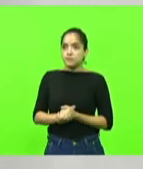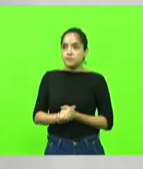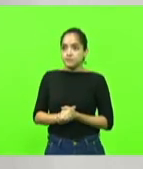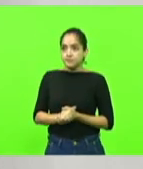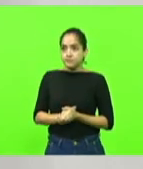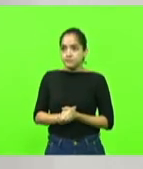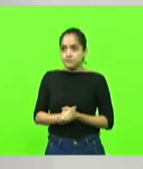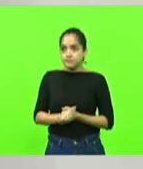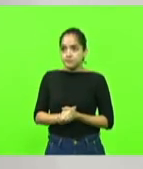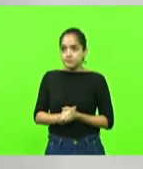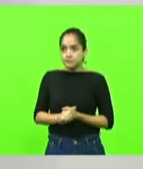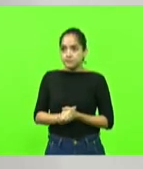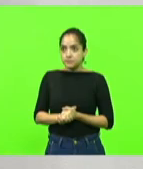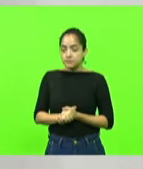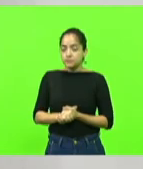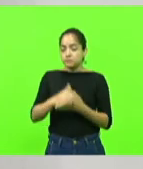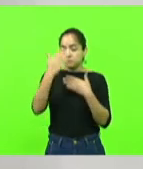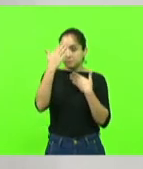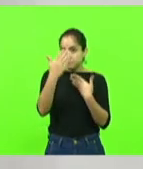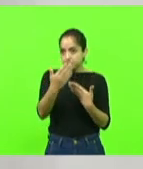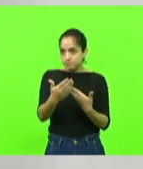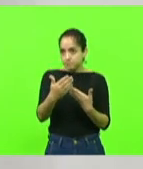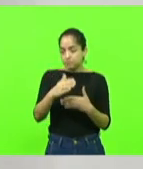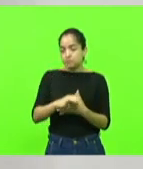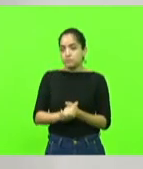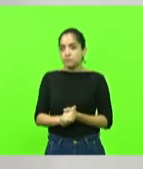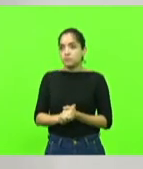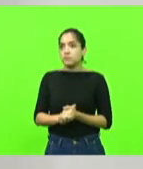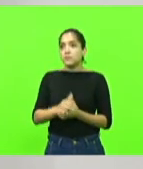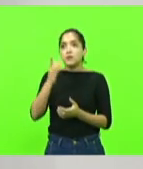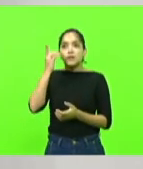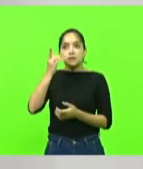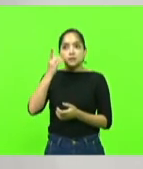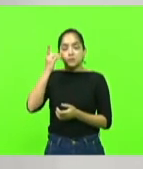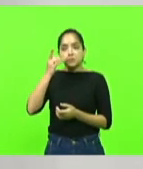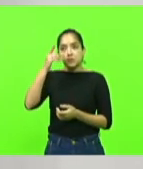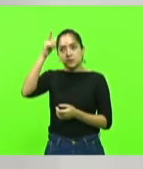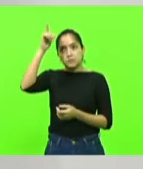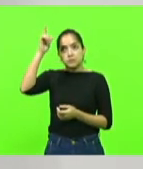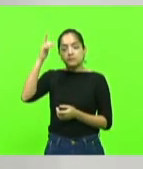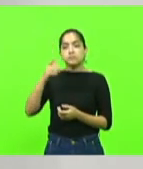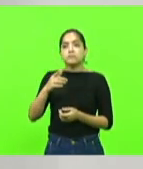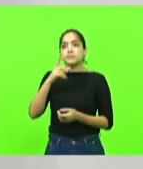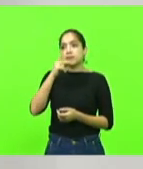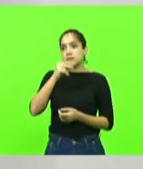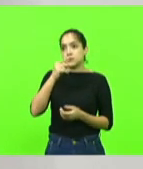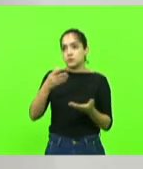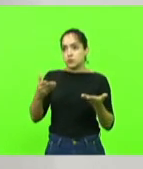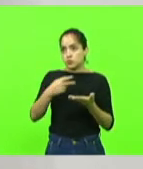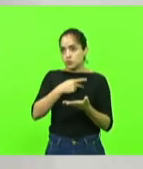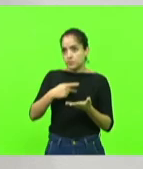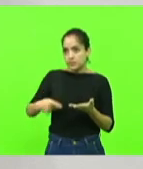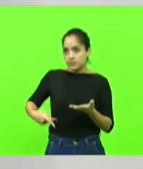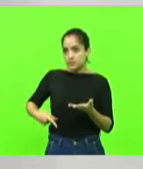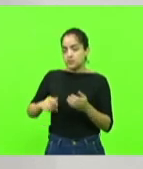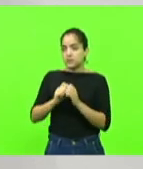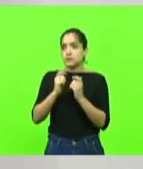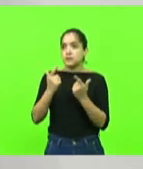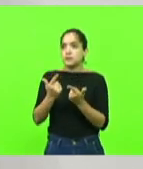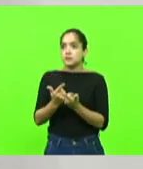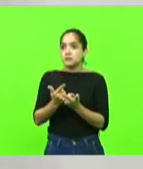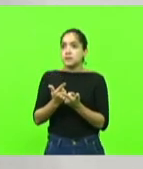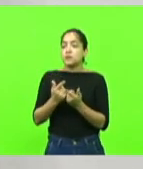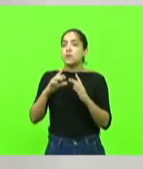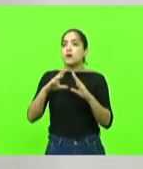Muito obrigado, presidente, deputado Kennedy Nunes, da minha cidade, que hoje preside essa sessão. A todos aqueles que